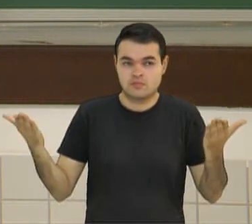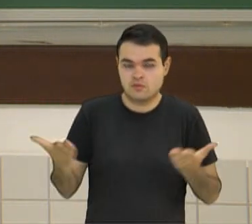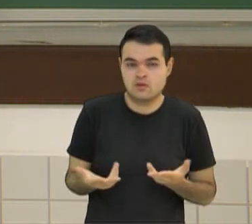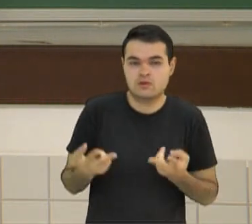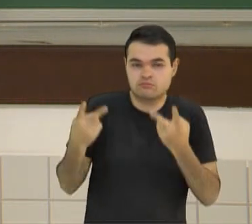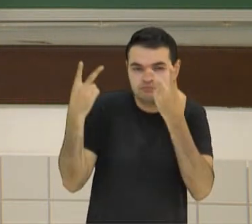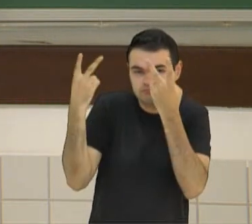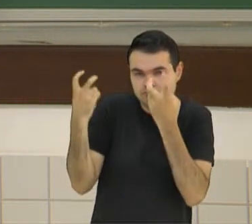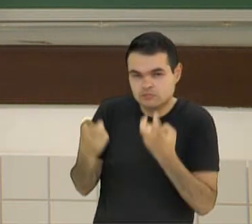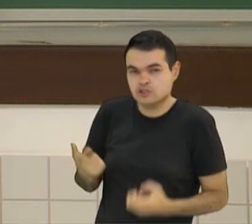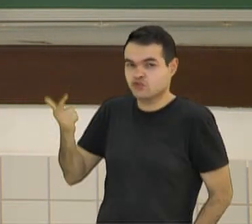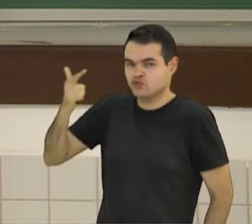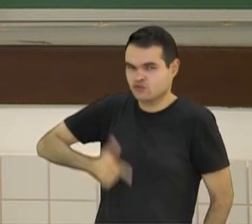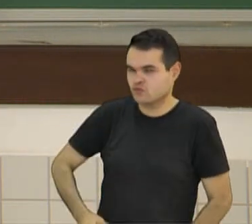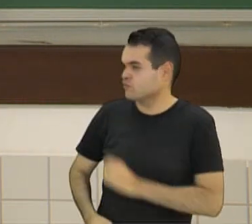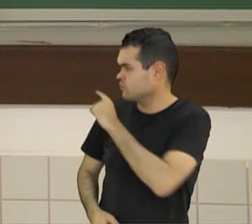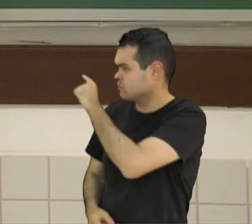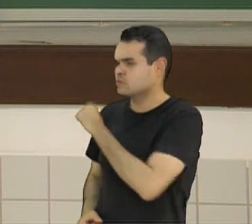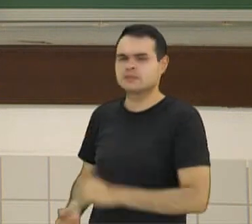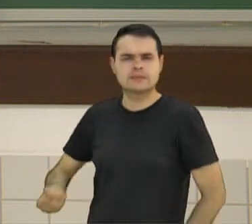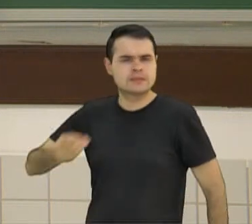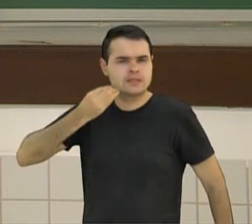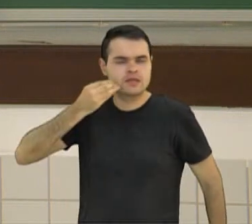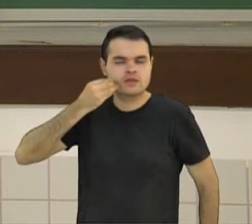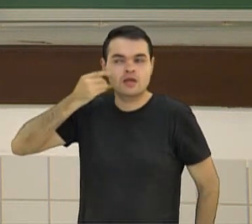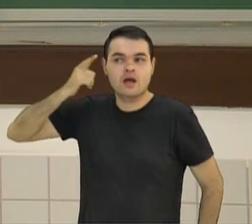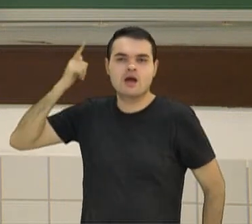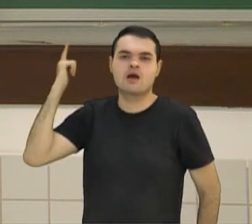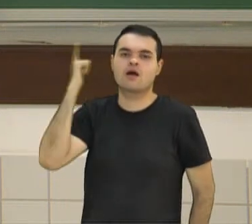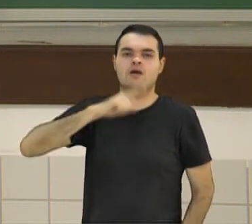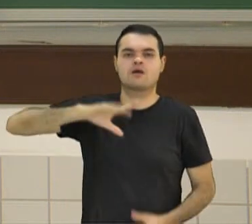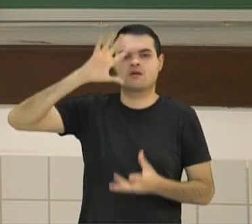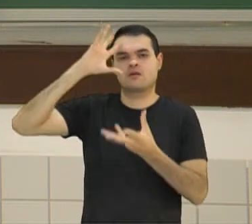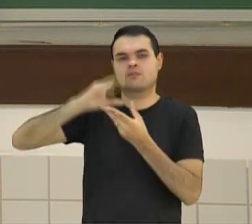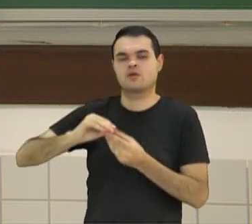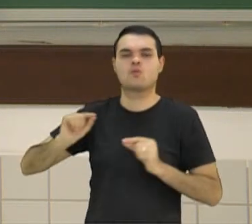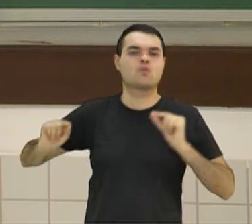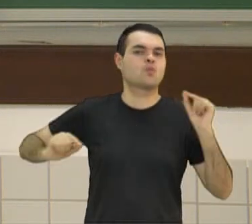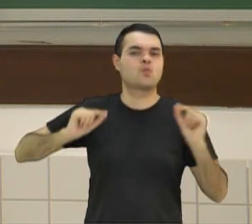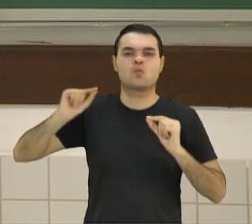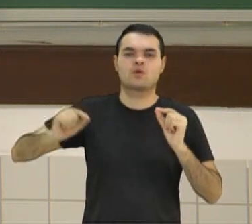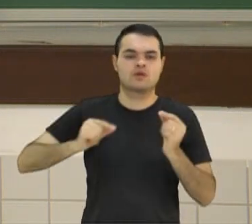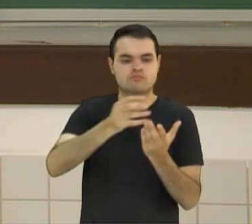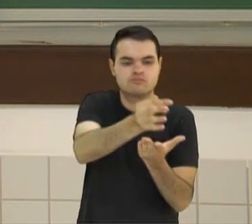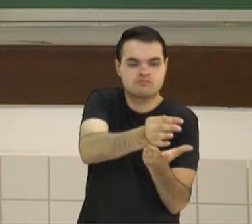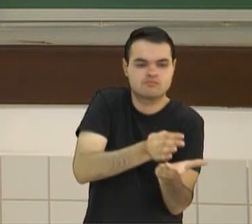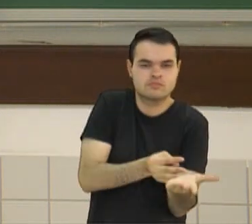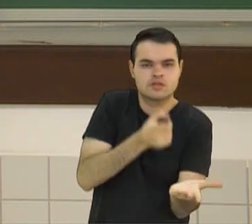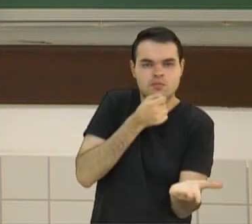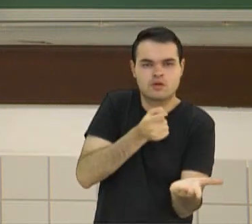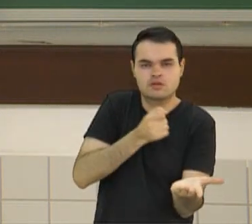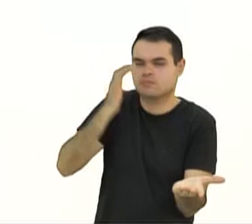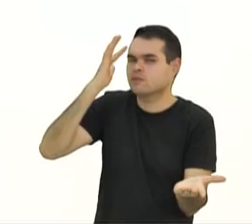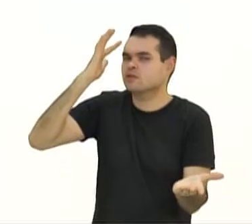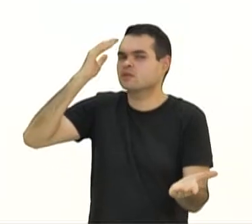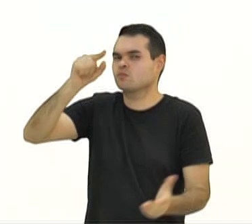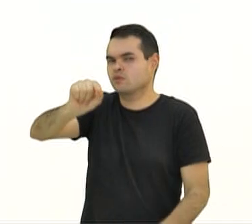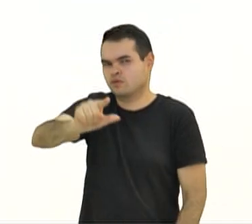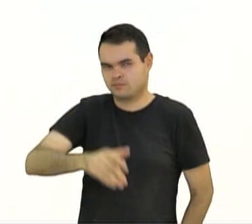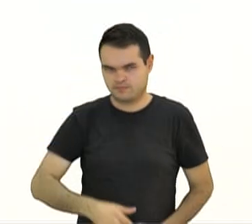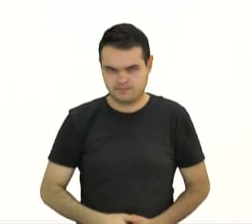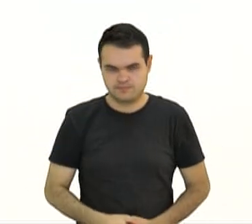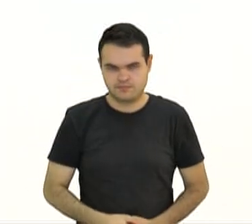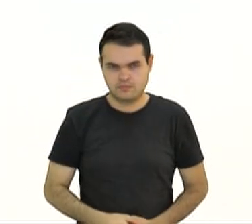pouquinho. Eu quero que você tente adivinhar sobre o que é que vai ser essa reportagem. O que você está pensando aí? Nós podemos